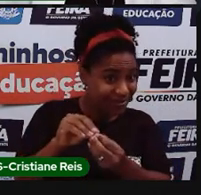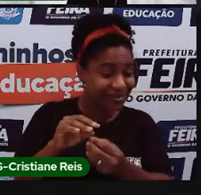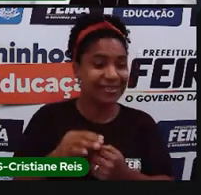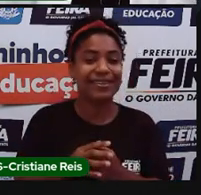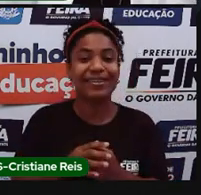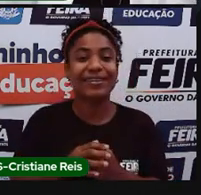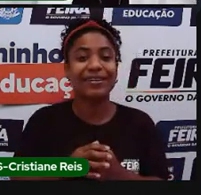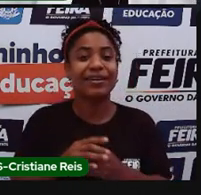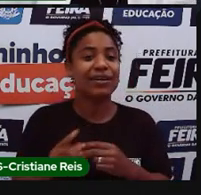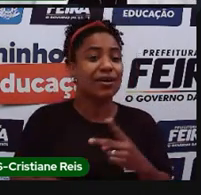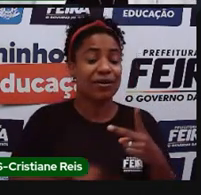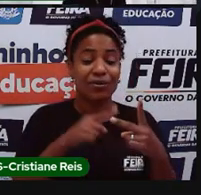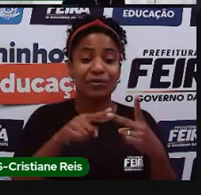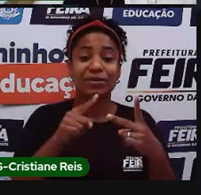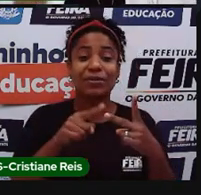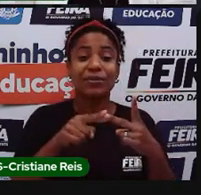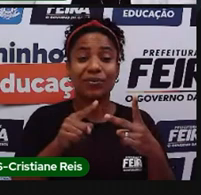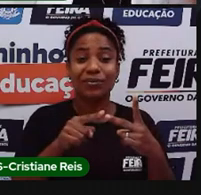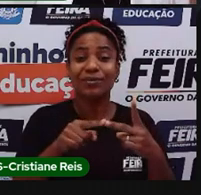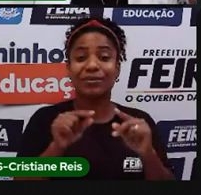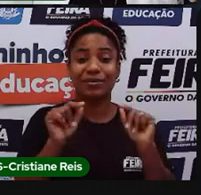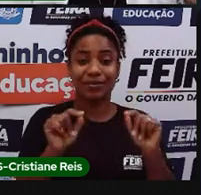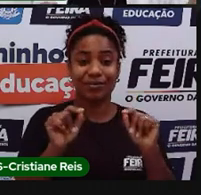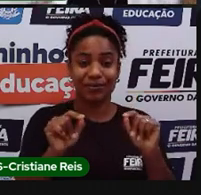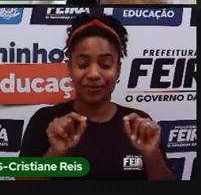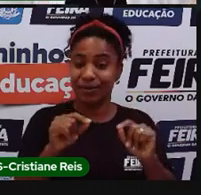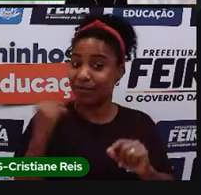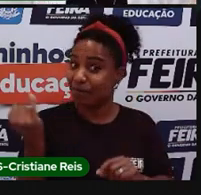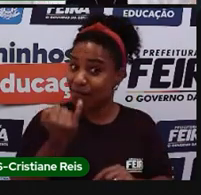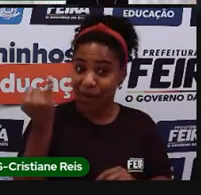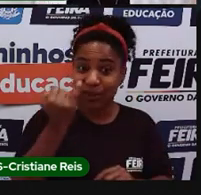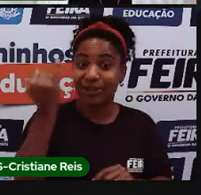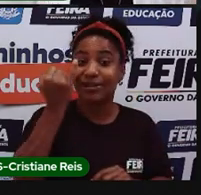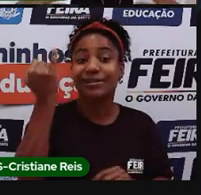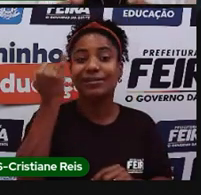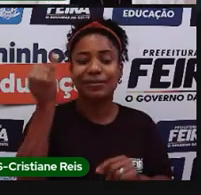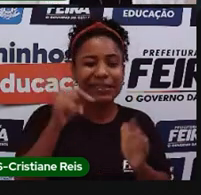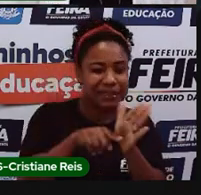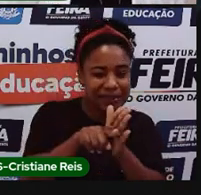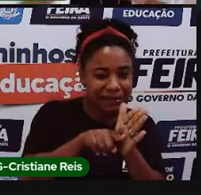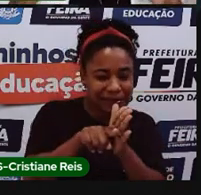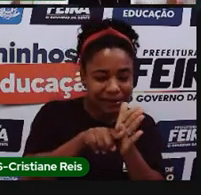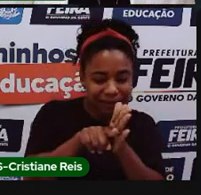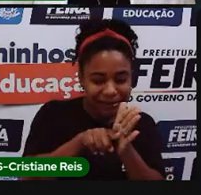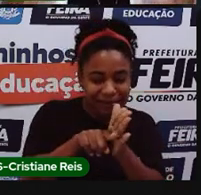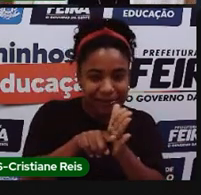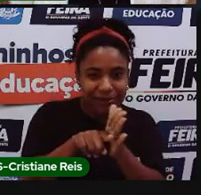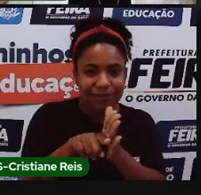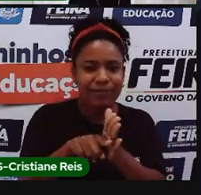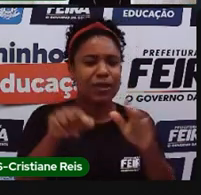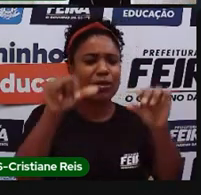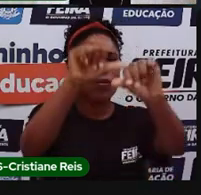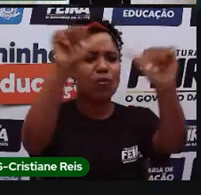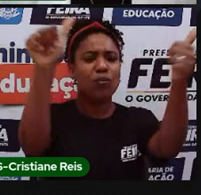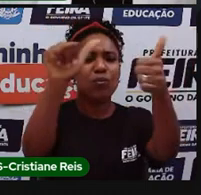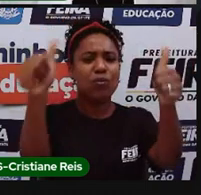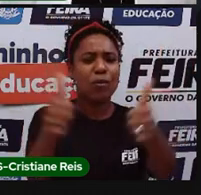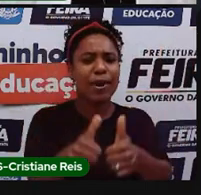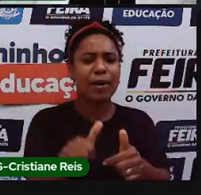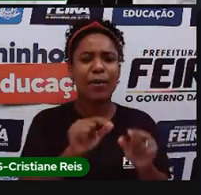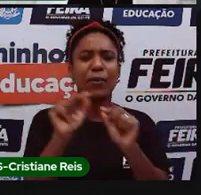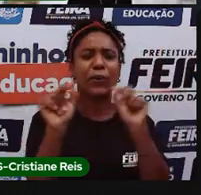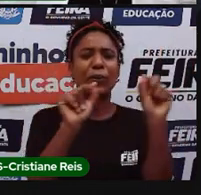E o segundo passo, e muito importante também, é analisar os elementos do mapa.